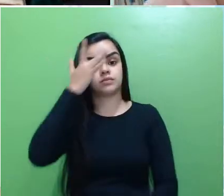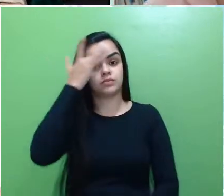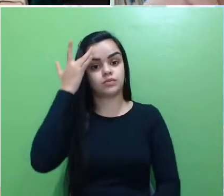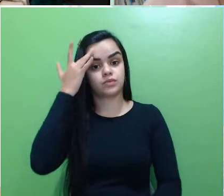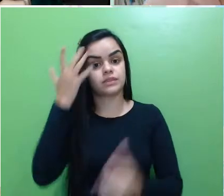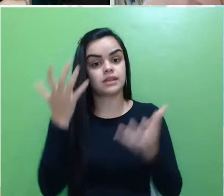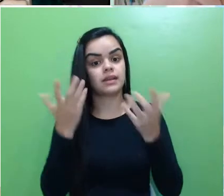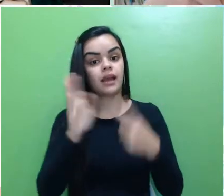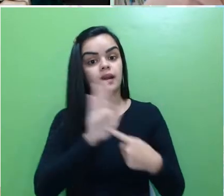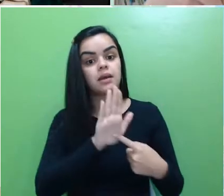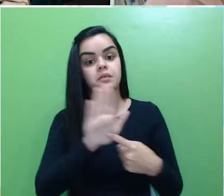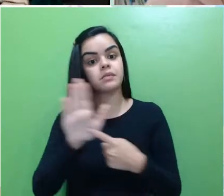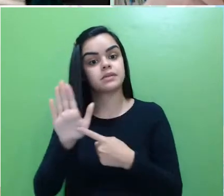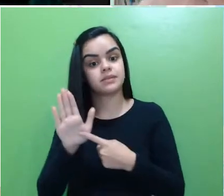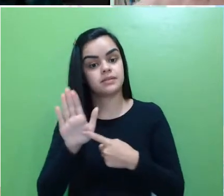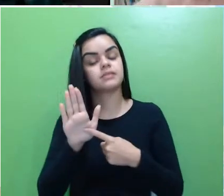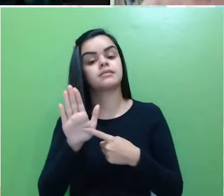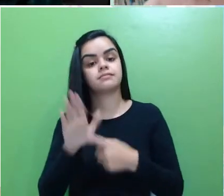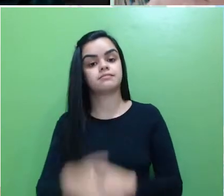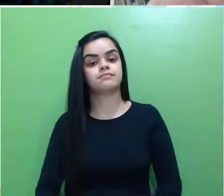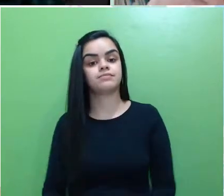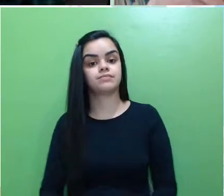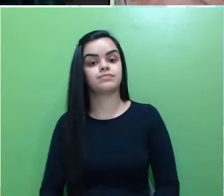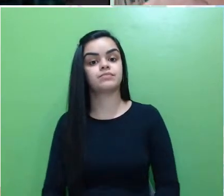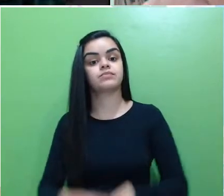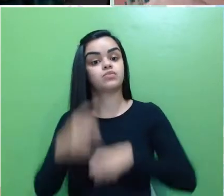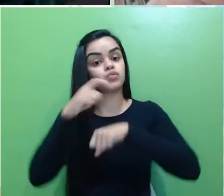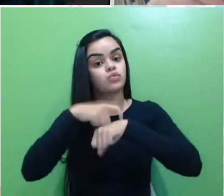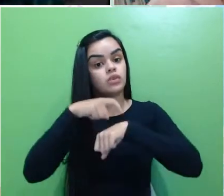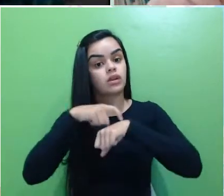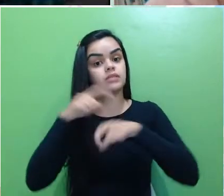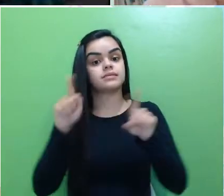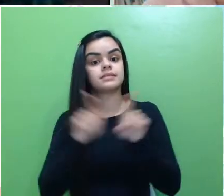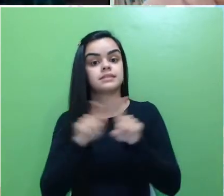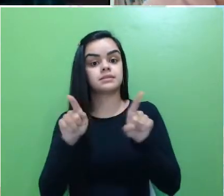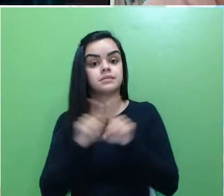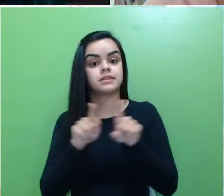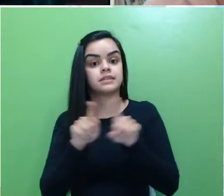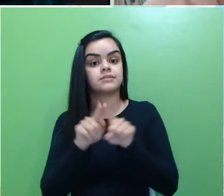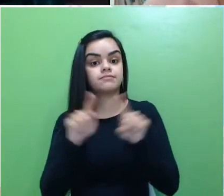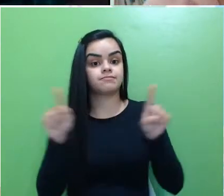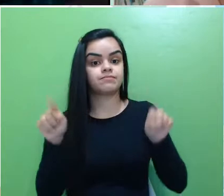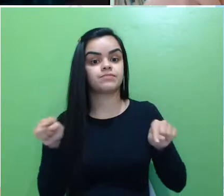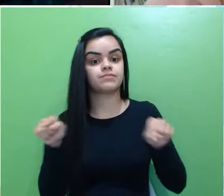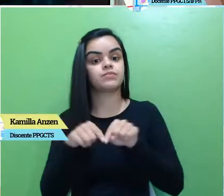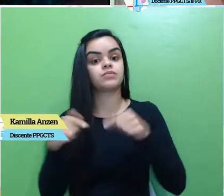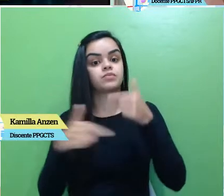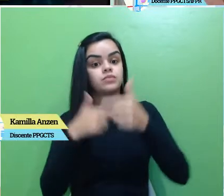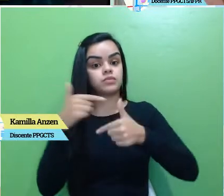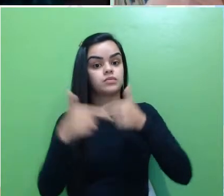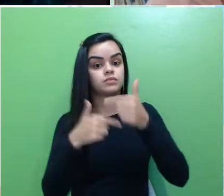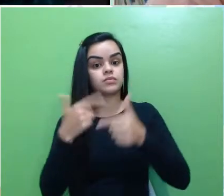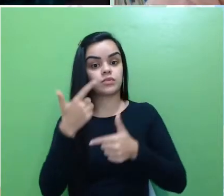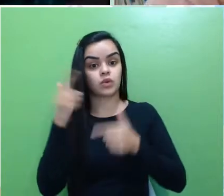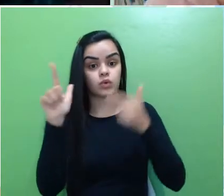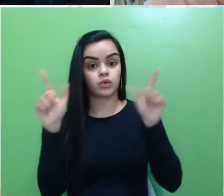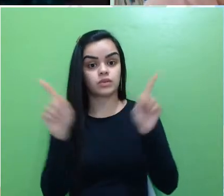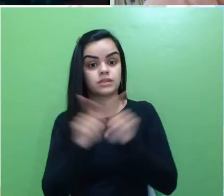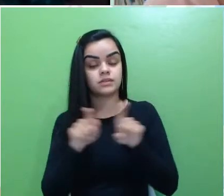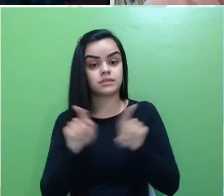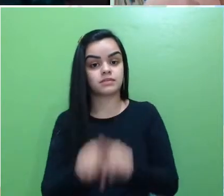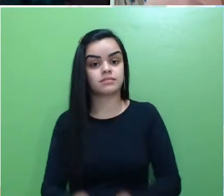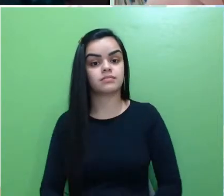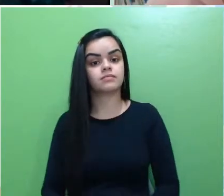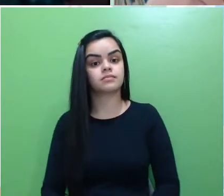apresentar em horários, né, e salas com trabalhos paralelos. Então, acontece